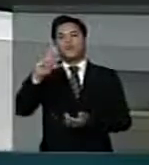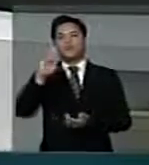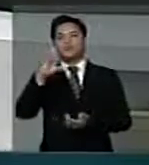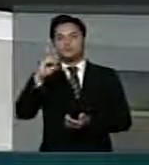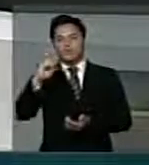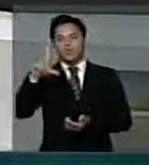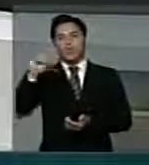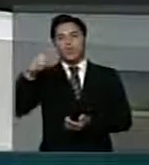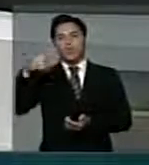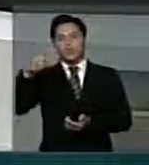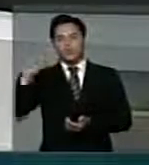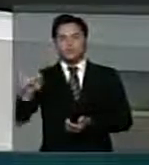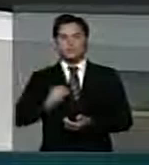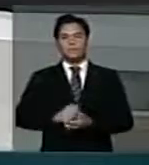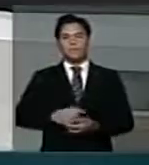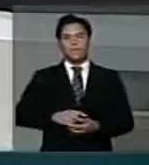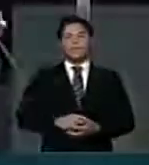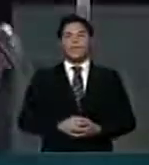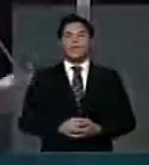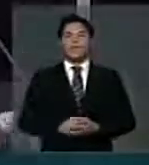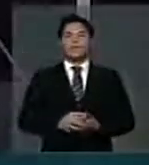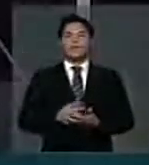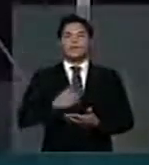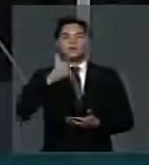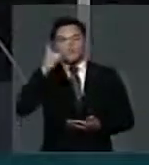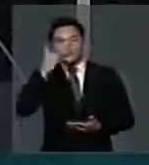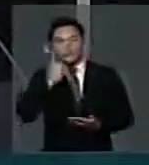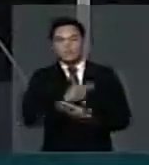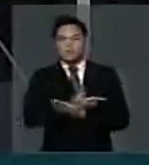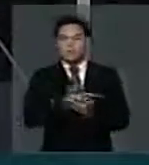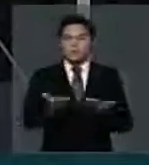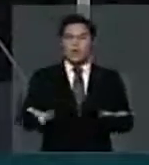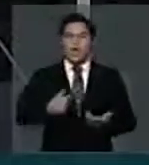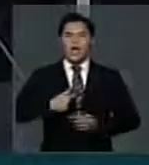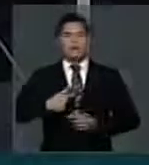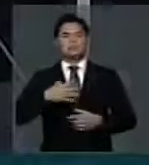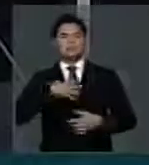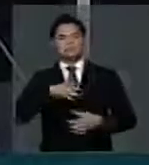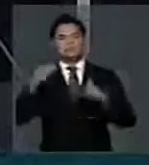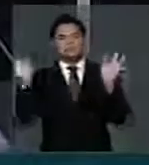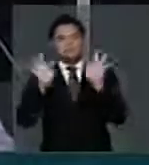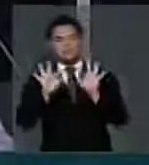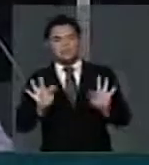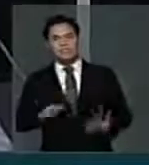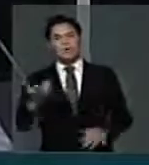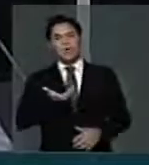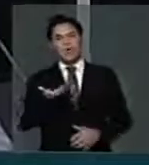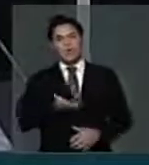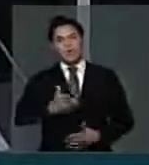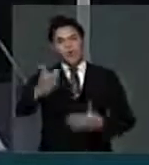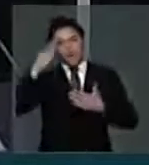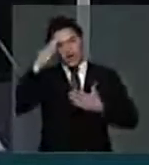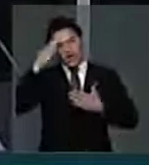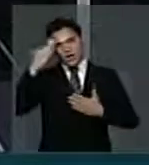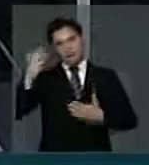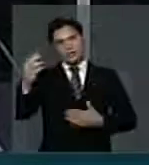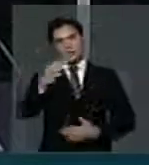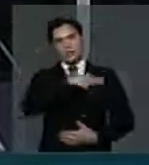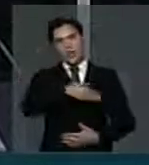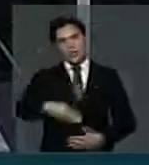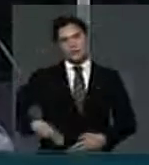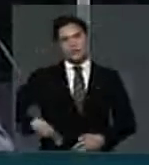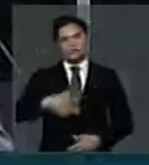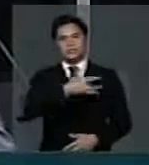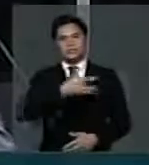presidente, senhoras e senhores parlamentares, com muita alegria eu quero agradecer ao ministro da